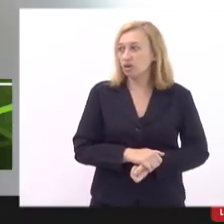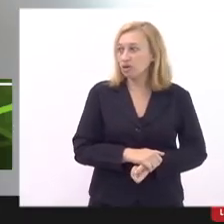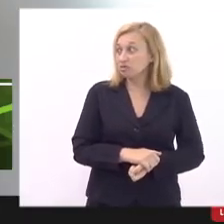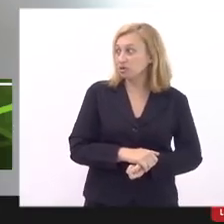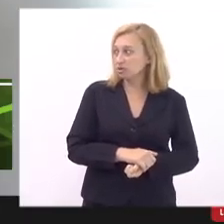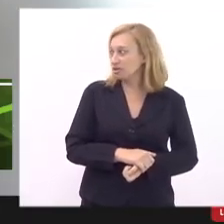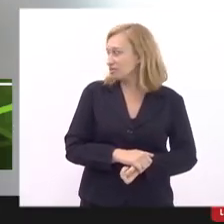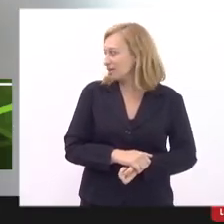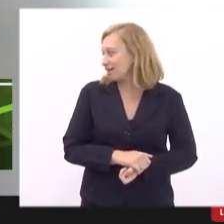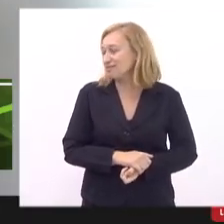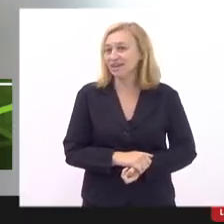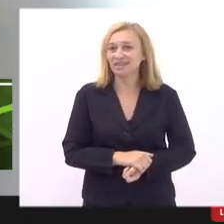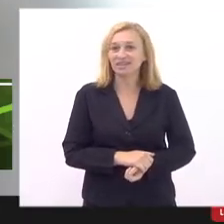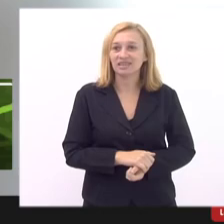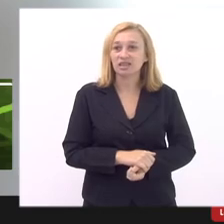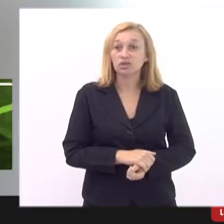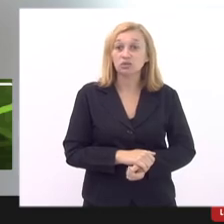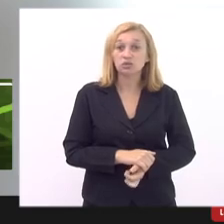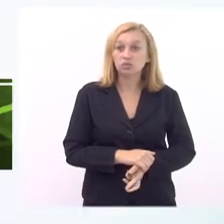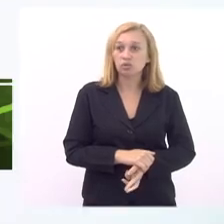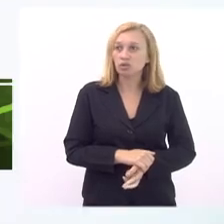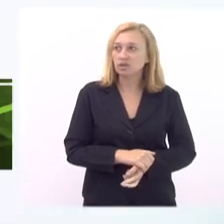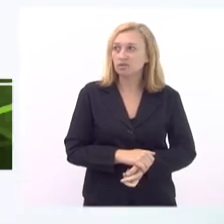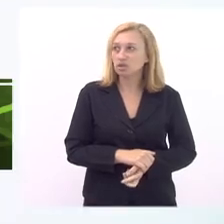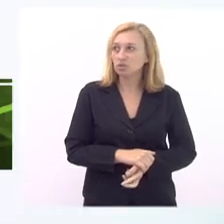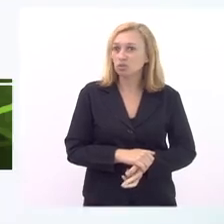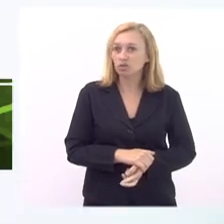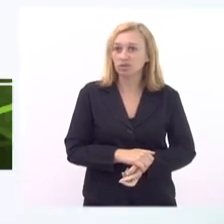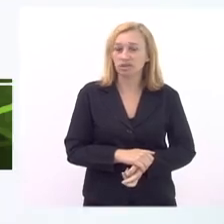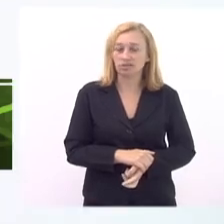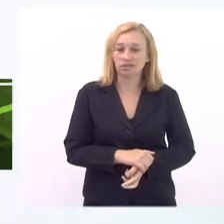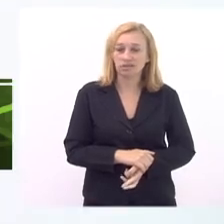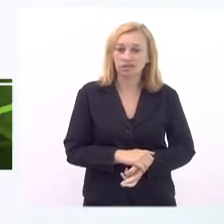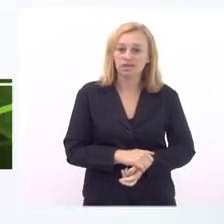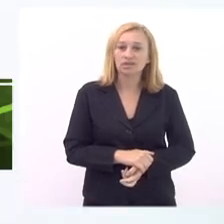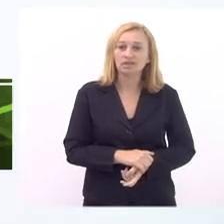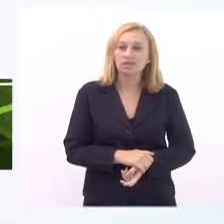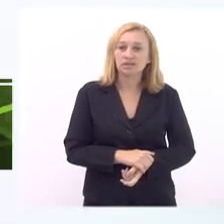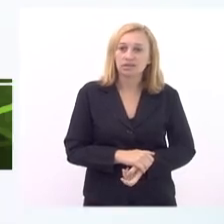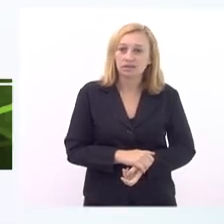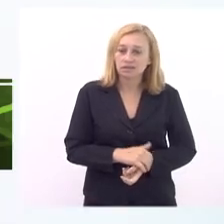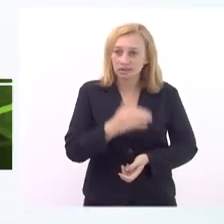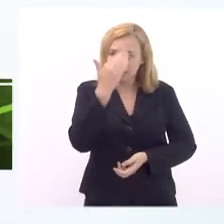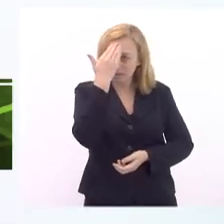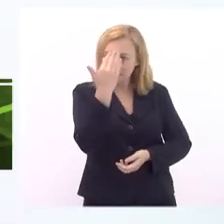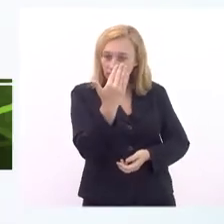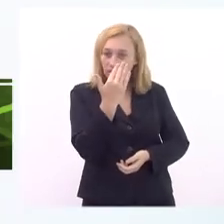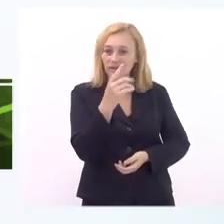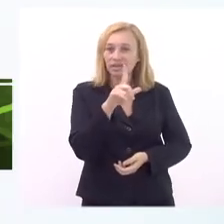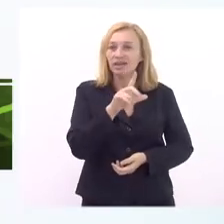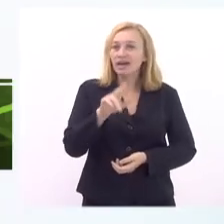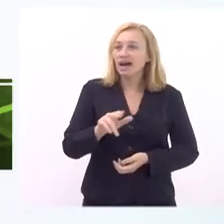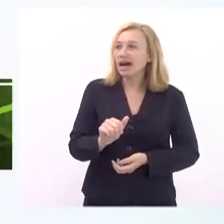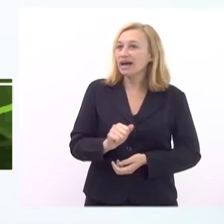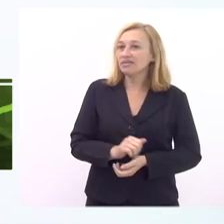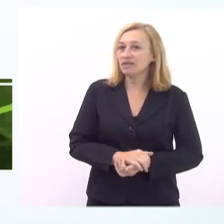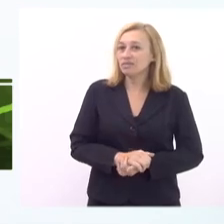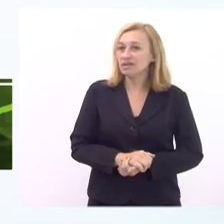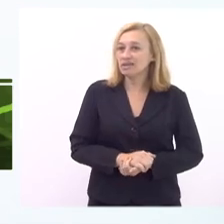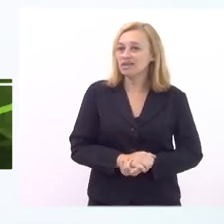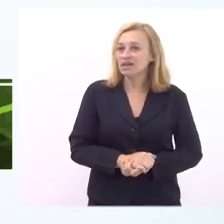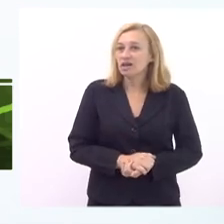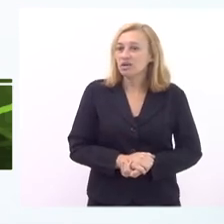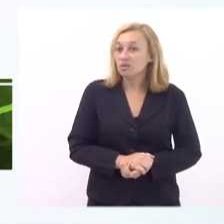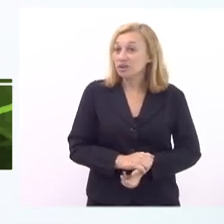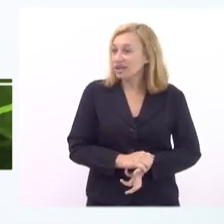entende isso perfeitamente com certeza obrigado Elis obrigado selinha então agora eu quero chamar para fazer uso da palavra